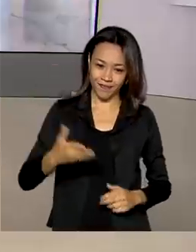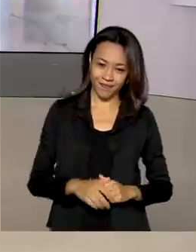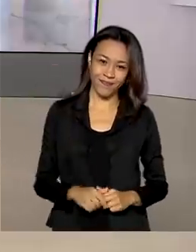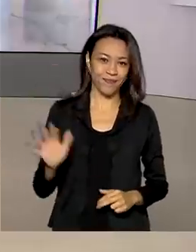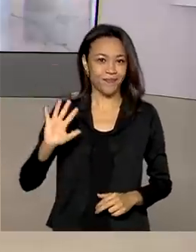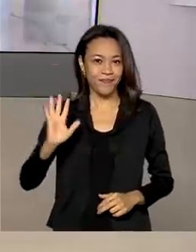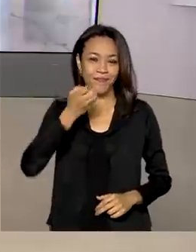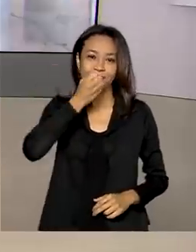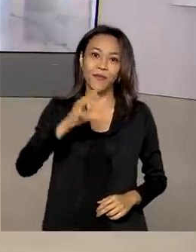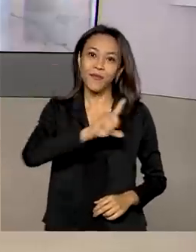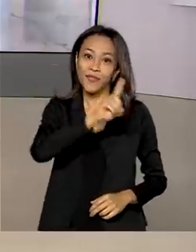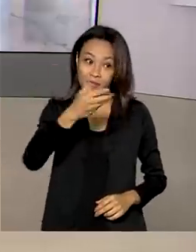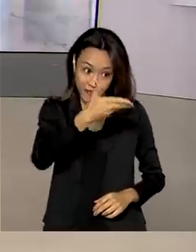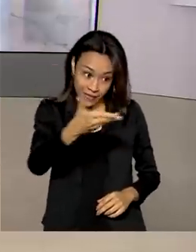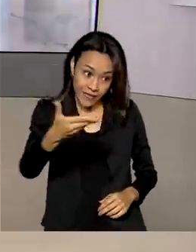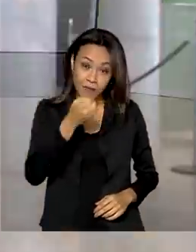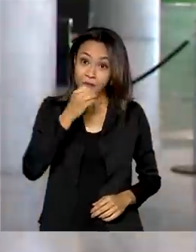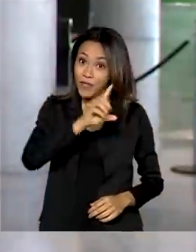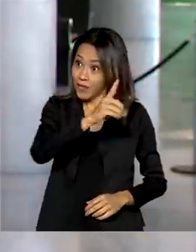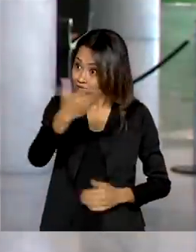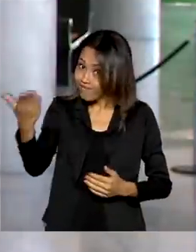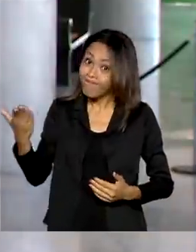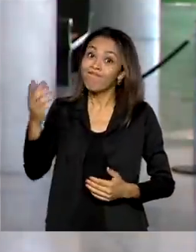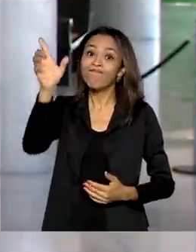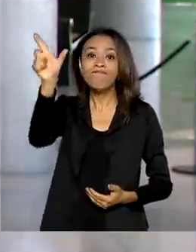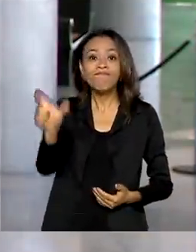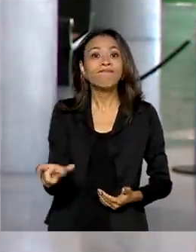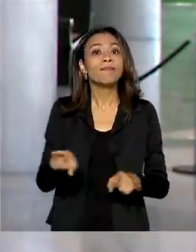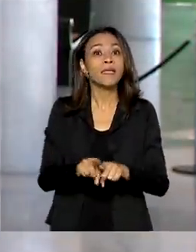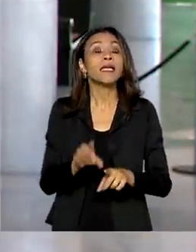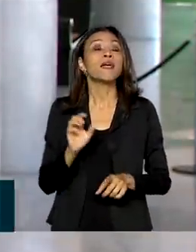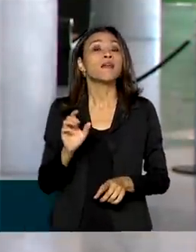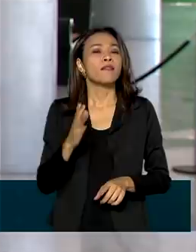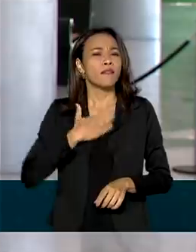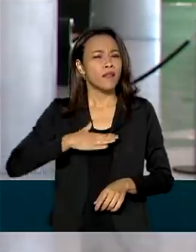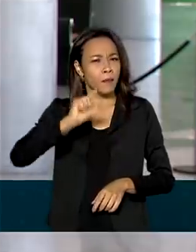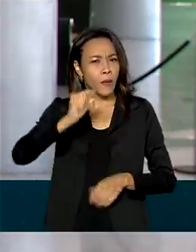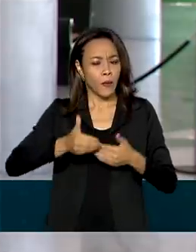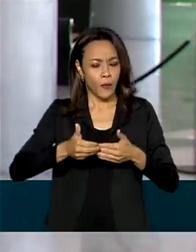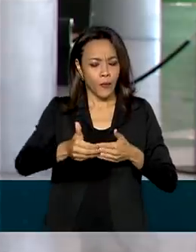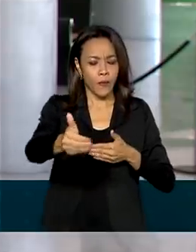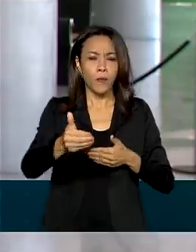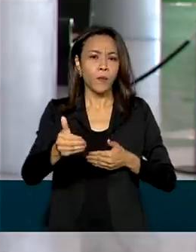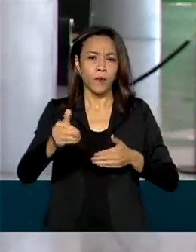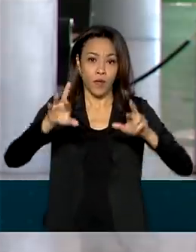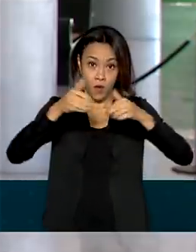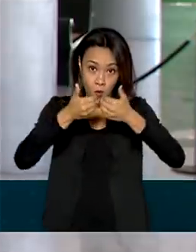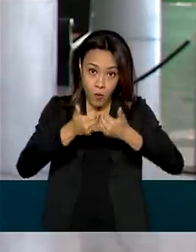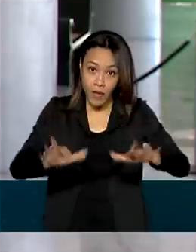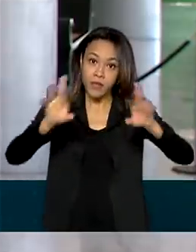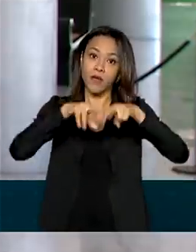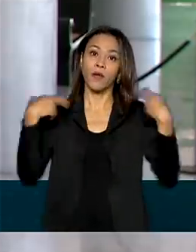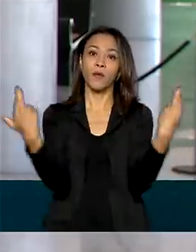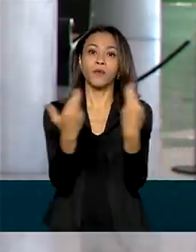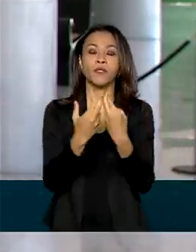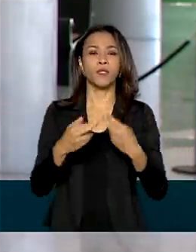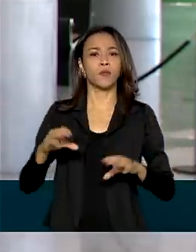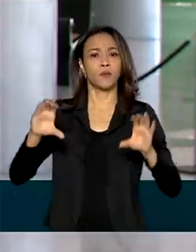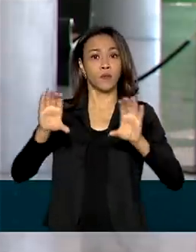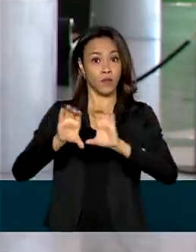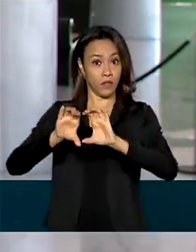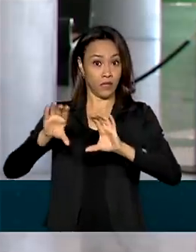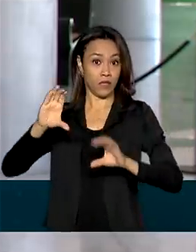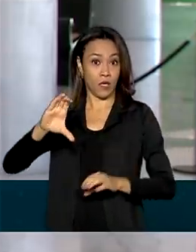Olá, Renata. Bom dia pra você. Bom dia a todos. É isso mesmo. Daqui a pouco tem início essa reunião do Comitê de Coordenação Nacional para o